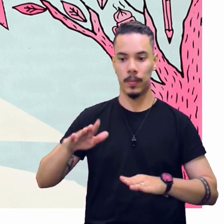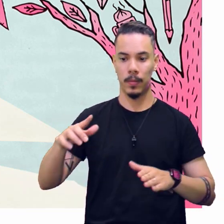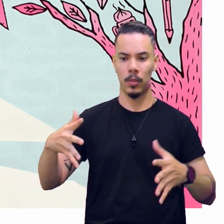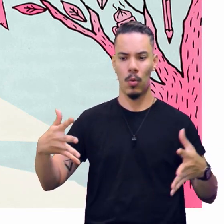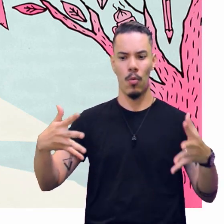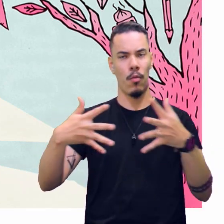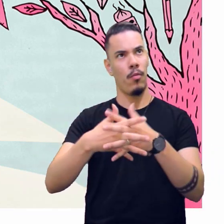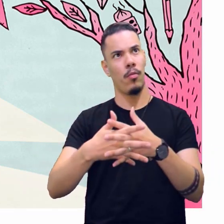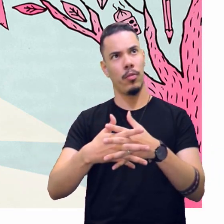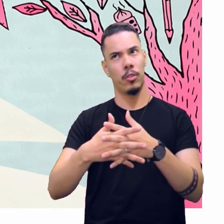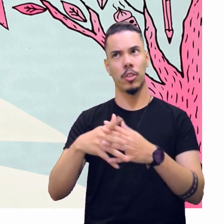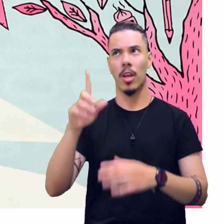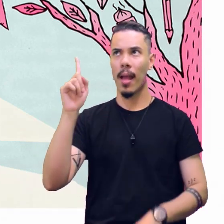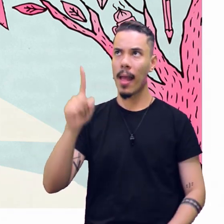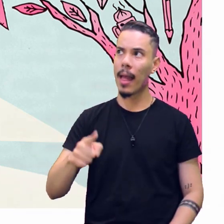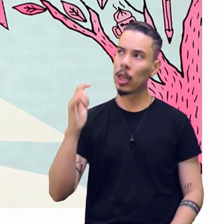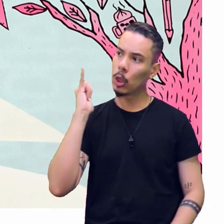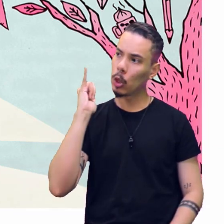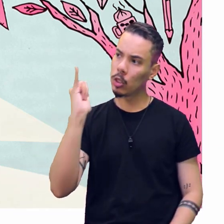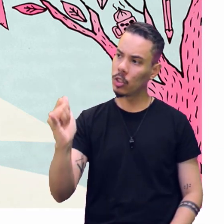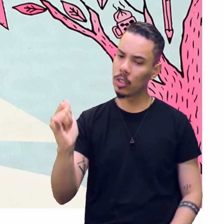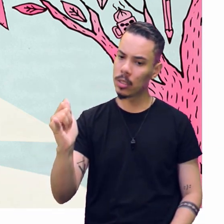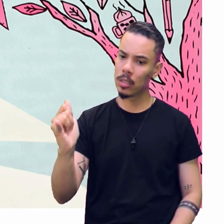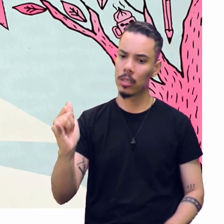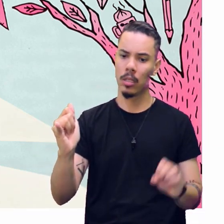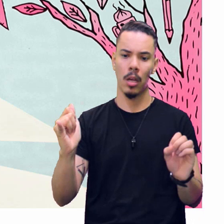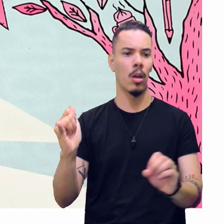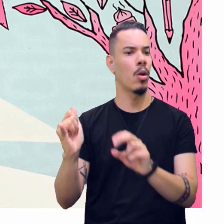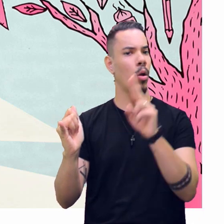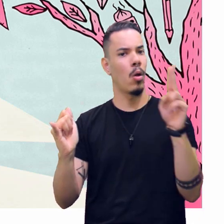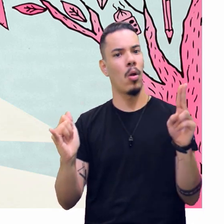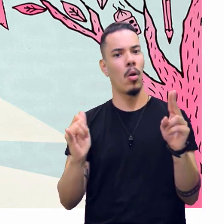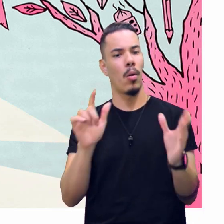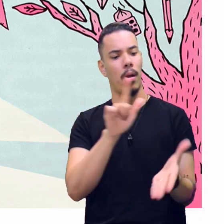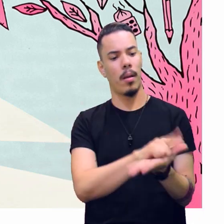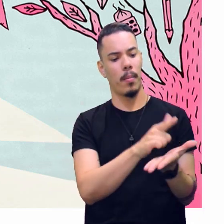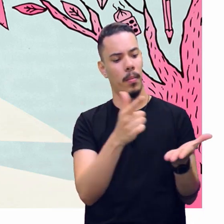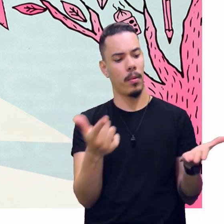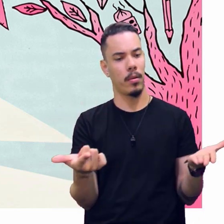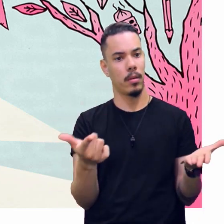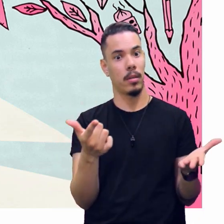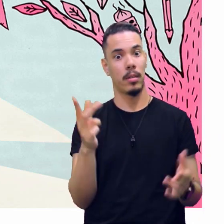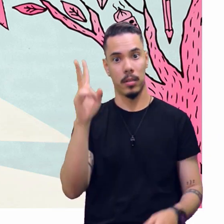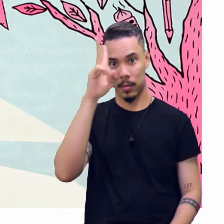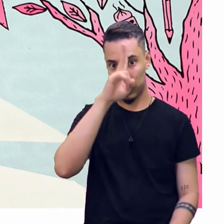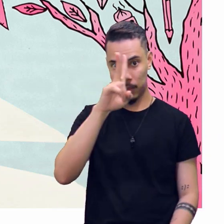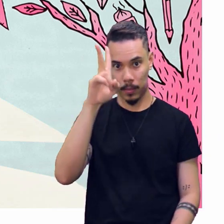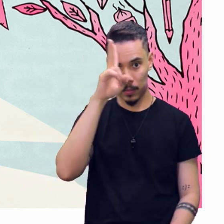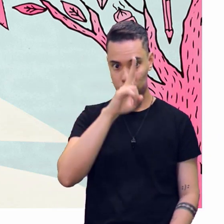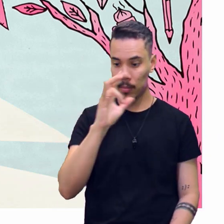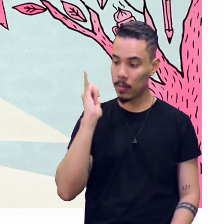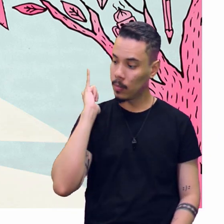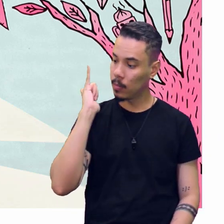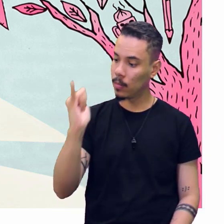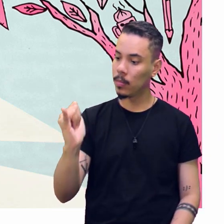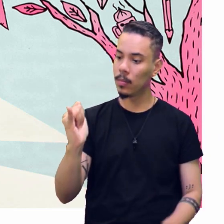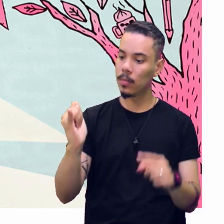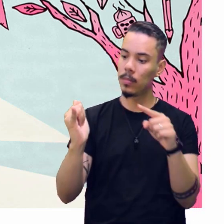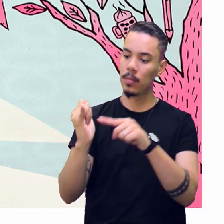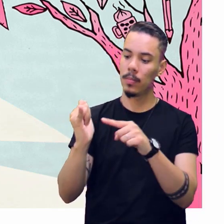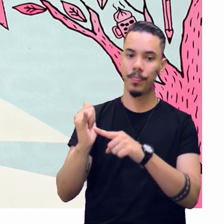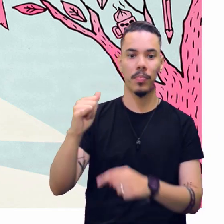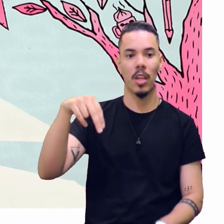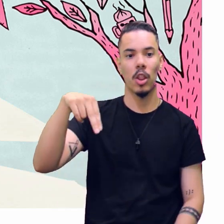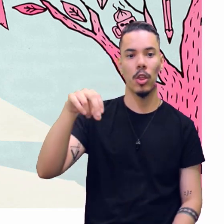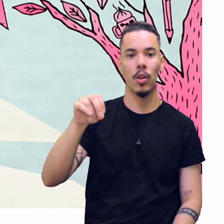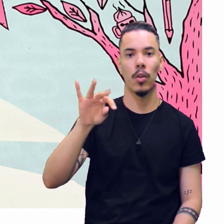será que é uma notícia, será que é uma reportagem? Lembrando que a notícia está no questionamento o